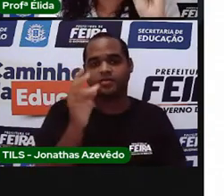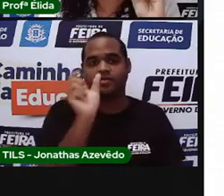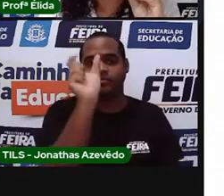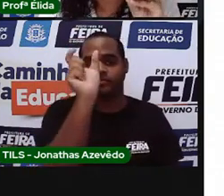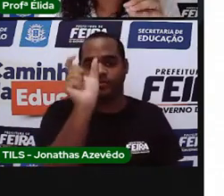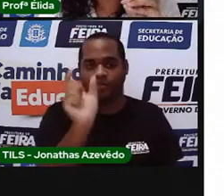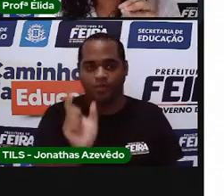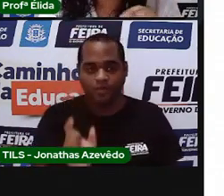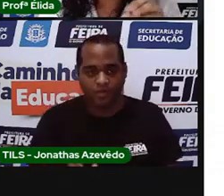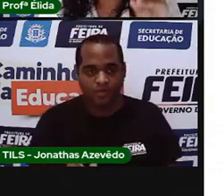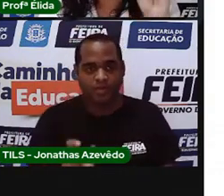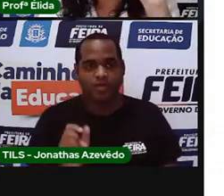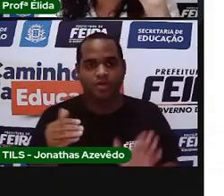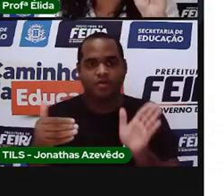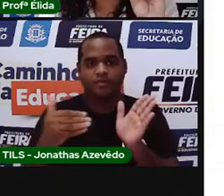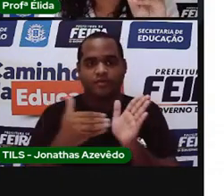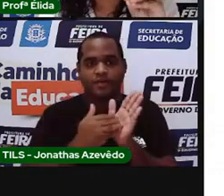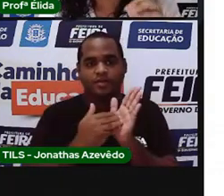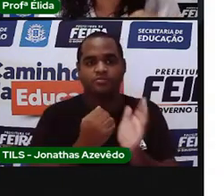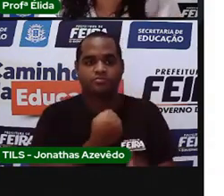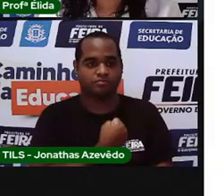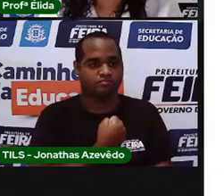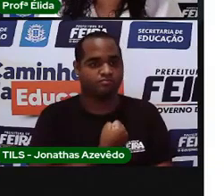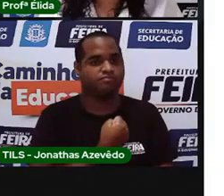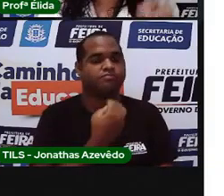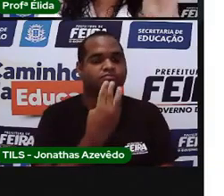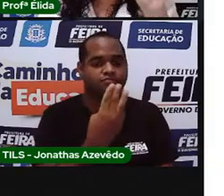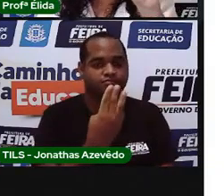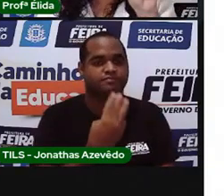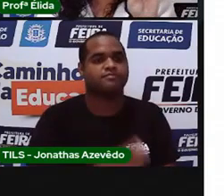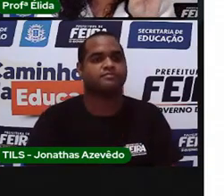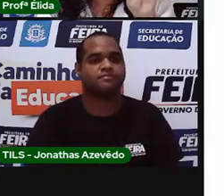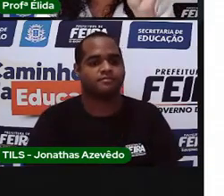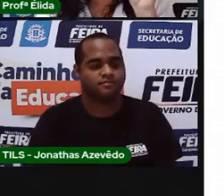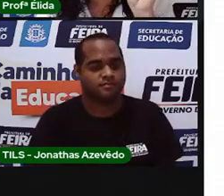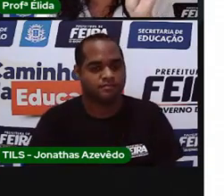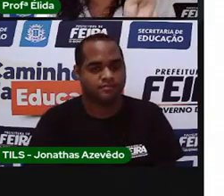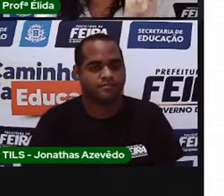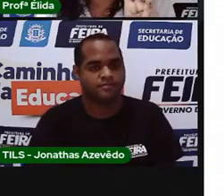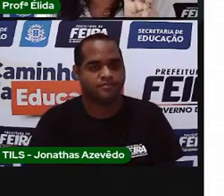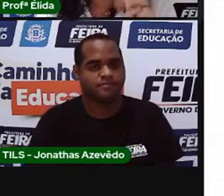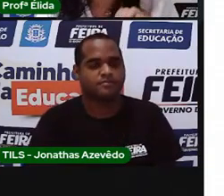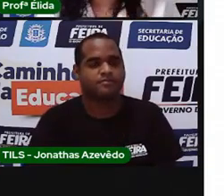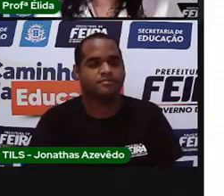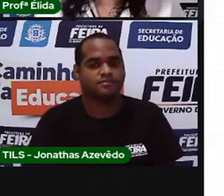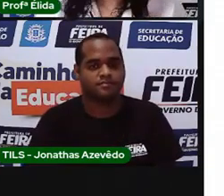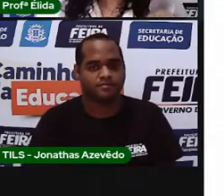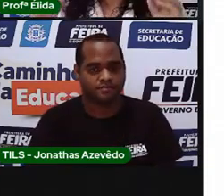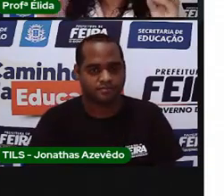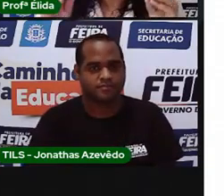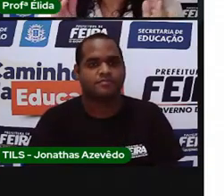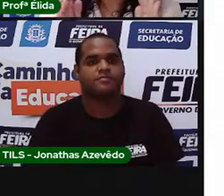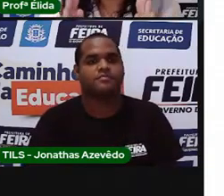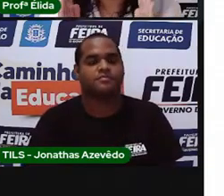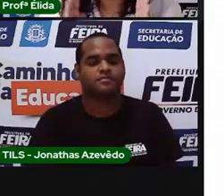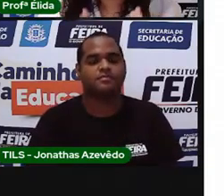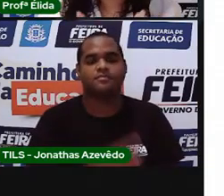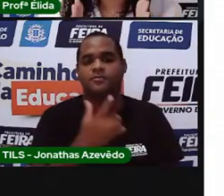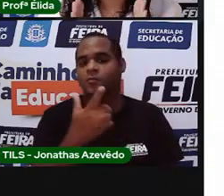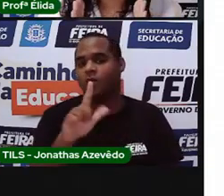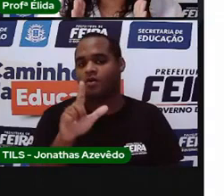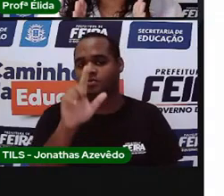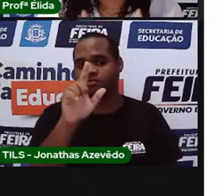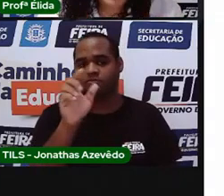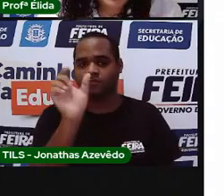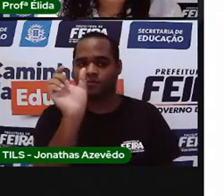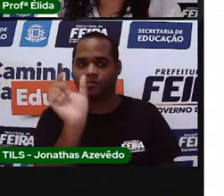todos os números, todas essas dezenas vão terminar com o número 3. Na coluna